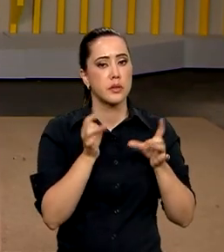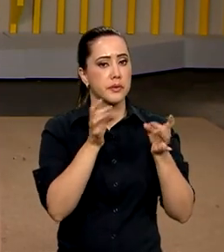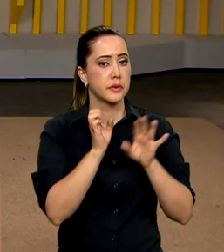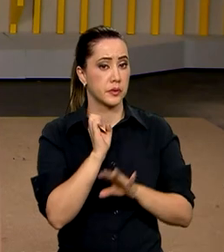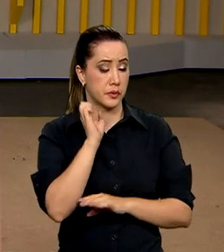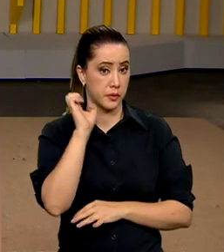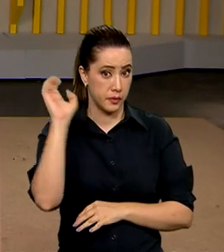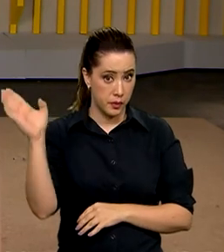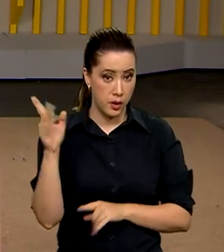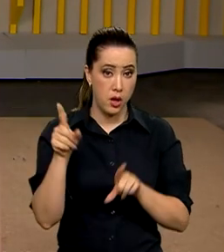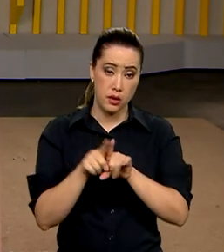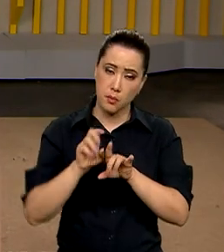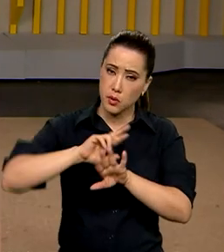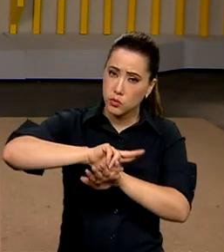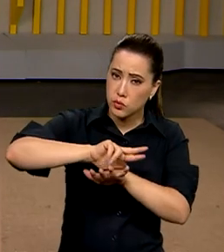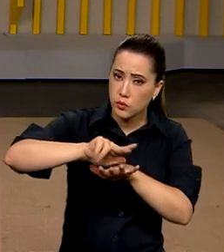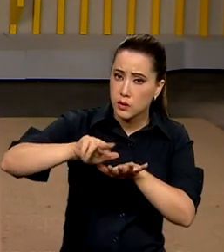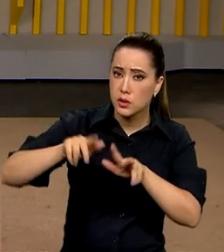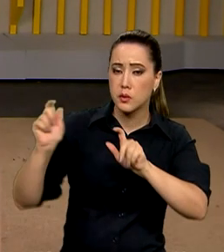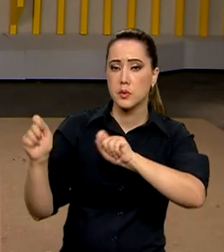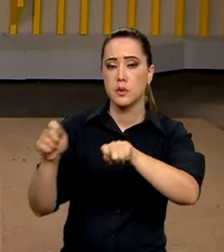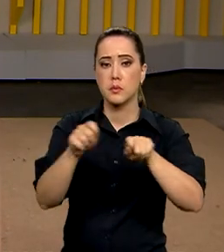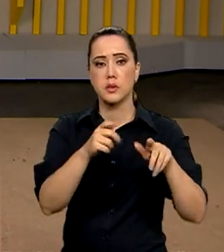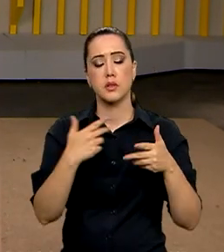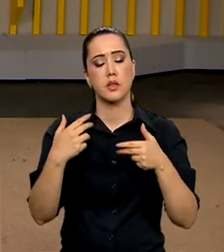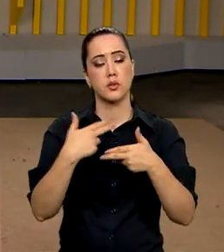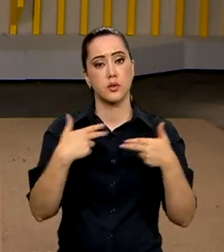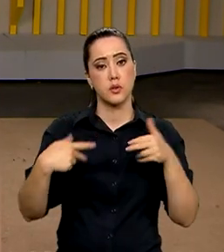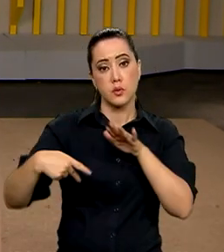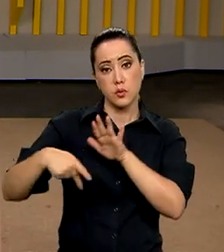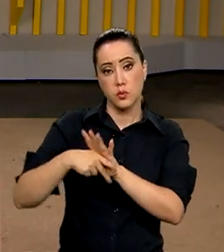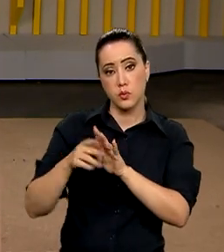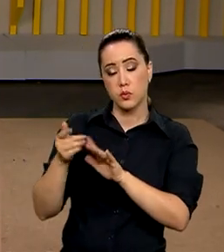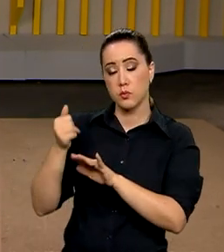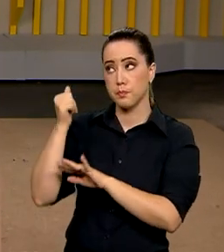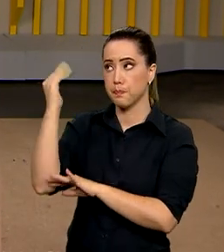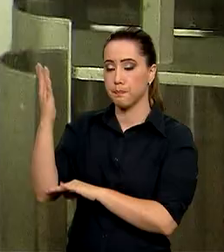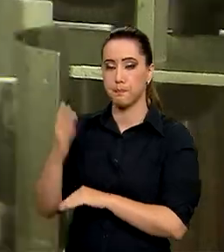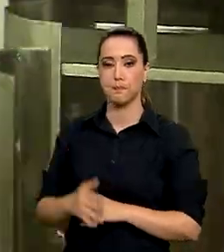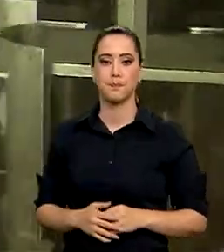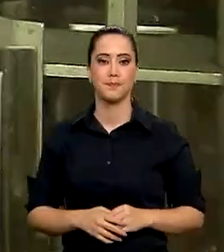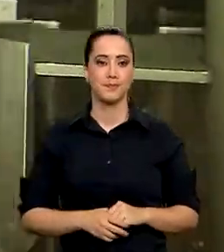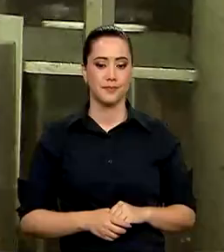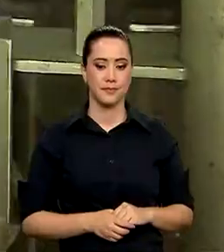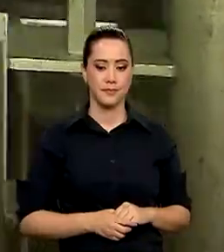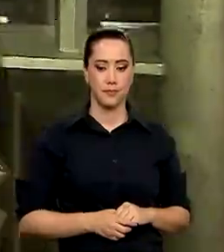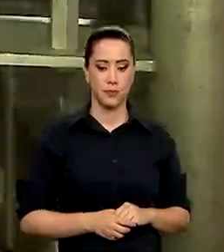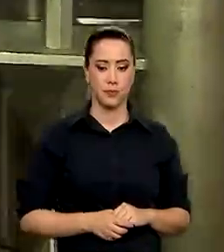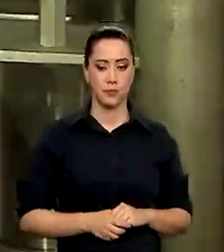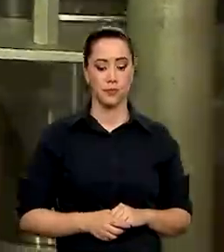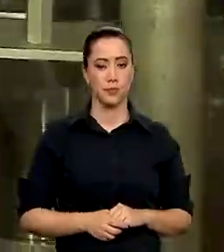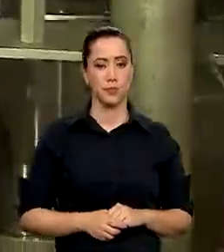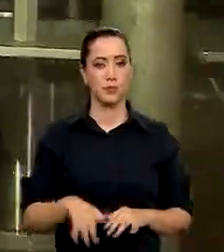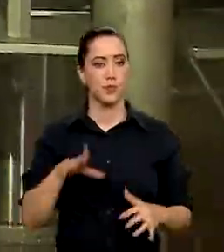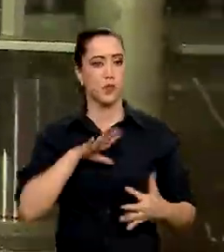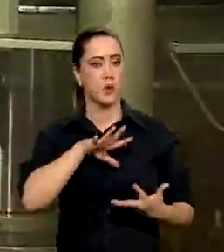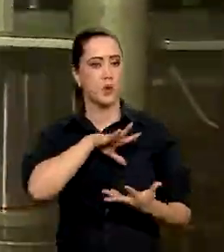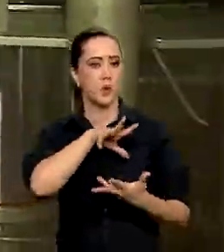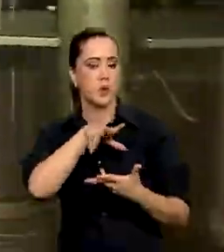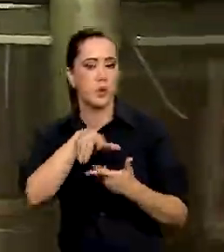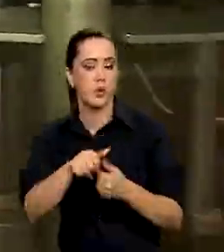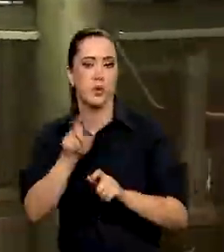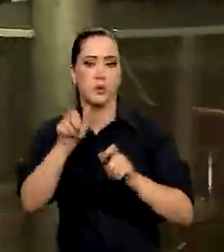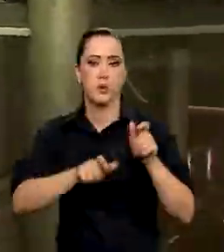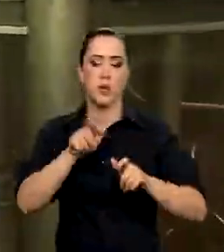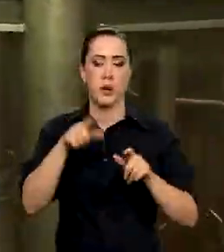e ainda diversificar as origens dos produtos que seguem para os outros países. Ter o mundo como cliente tem